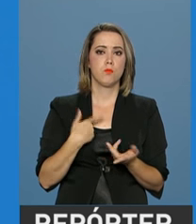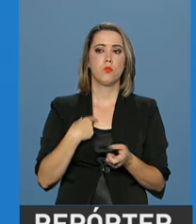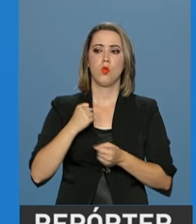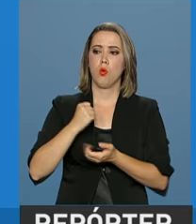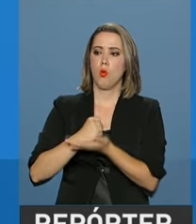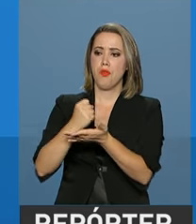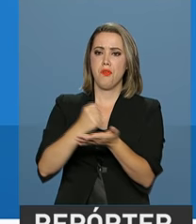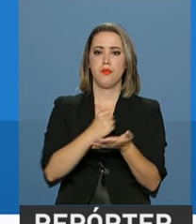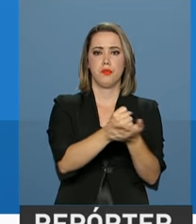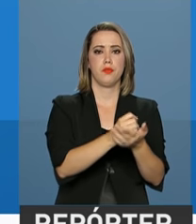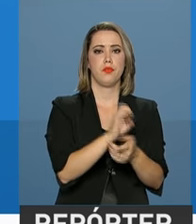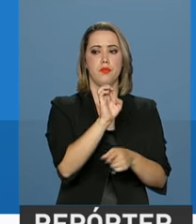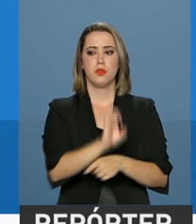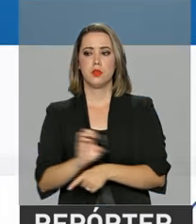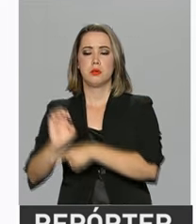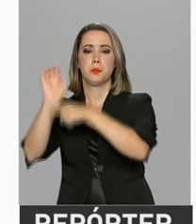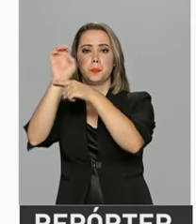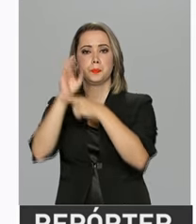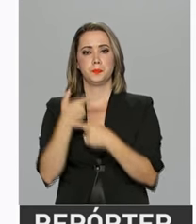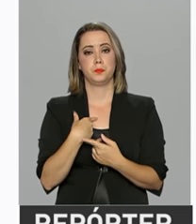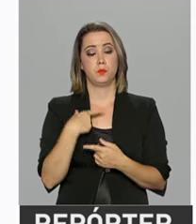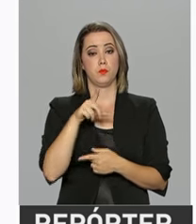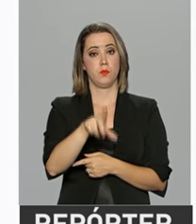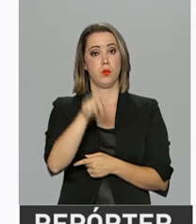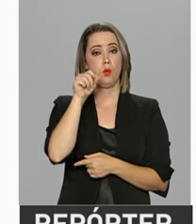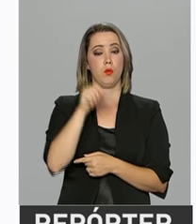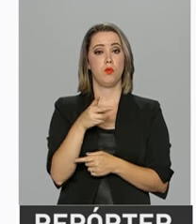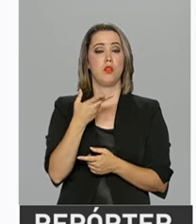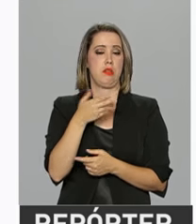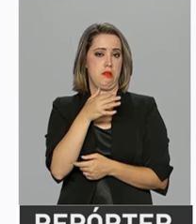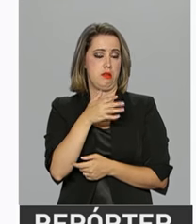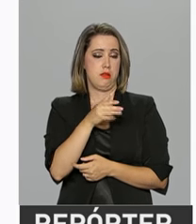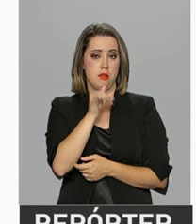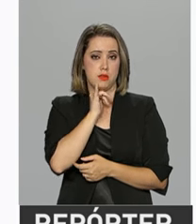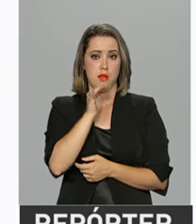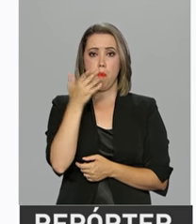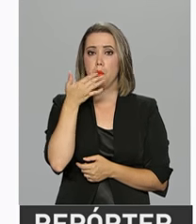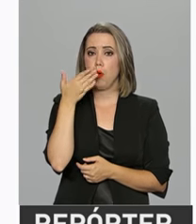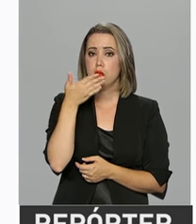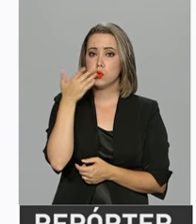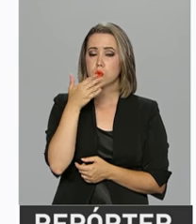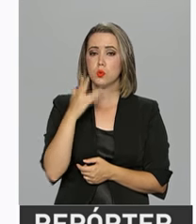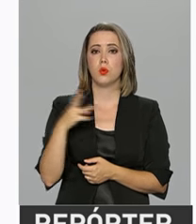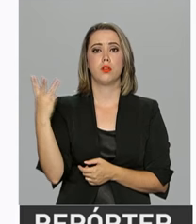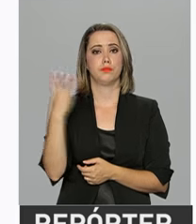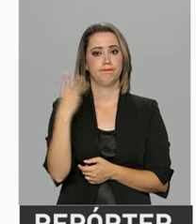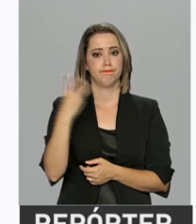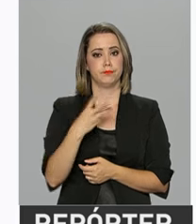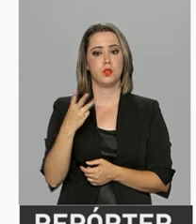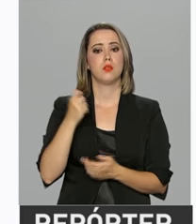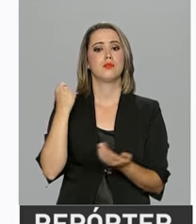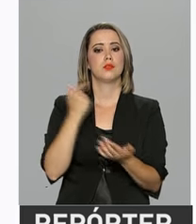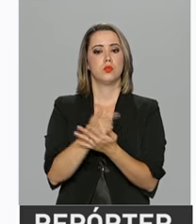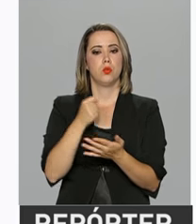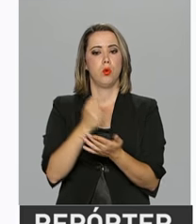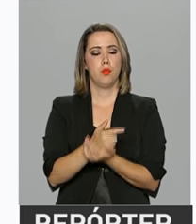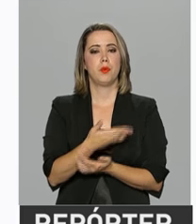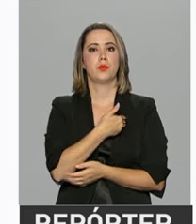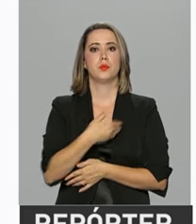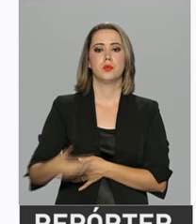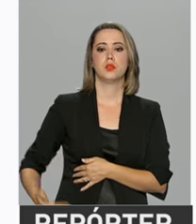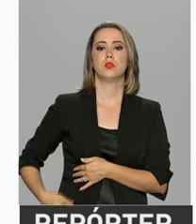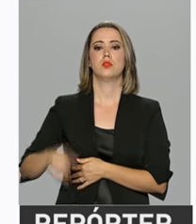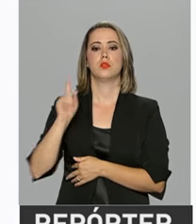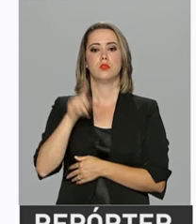por região do país. Quando você pega o açúcar, por exemplo, que é o terceiro produto mais comprado pelo governo,